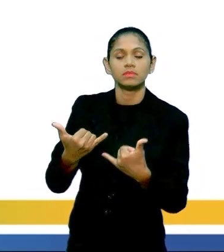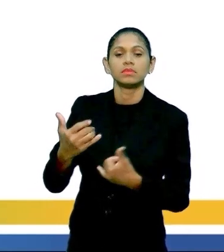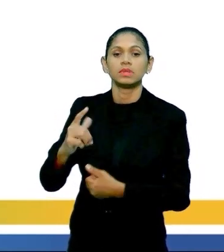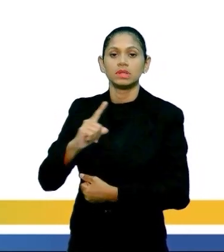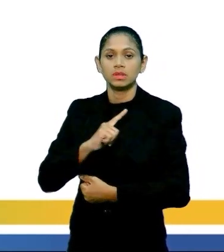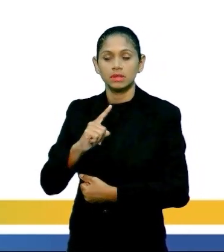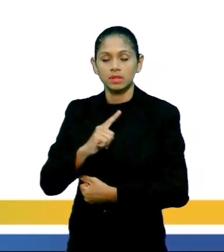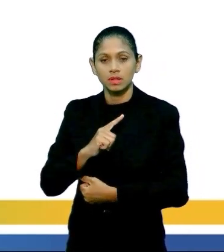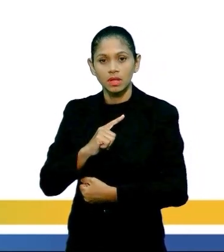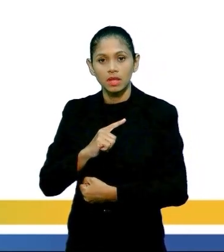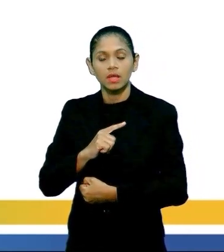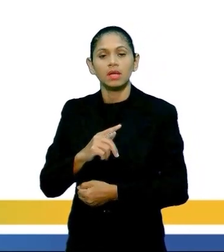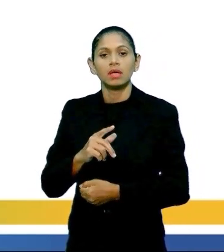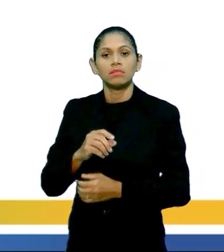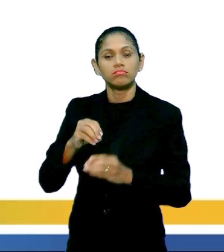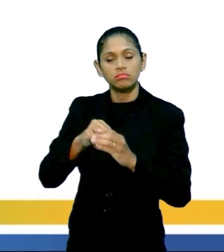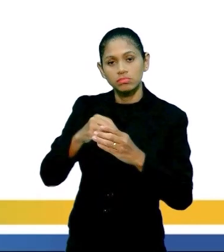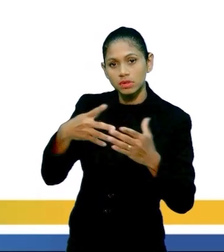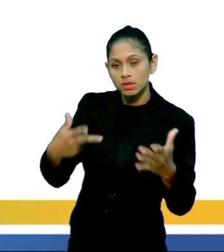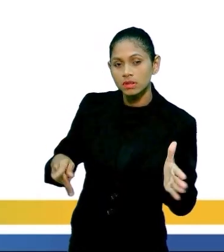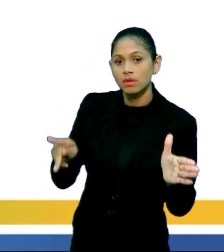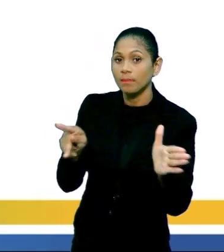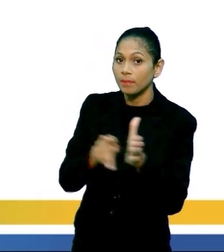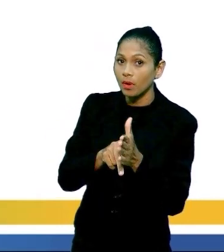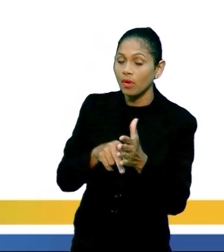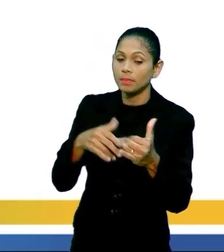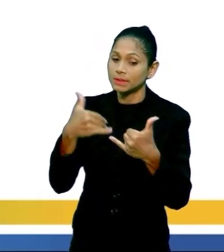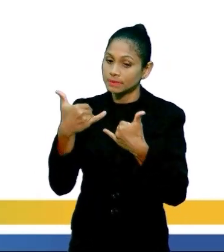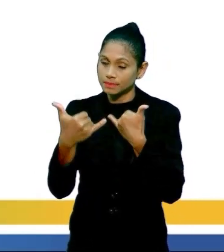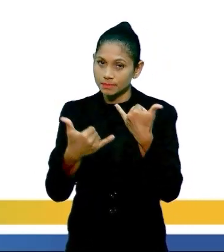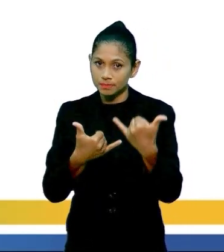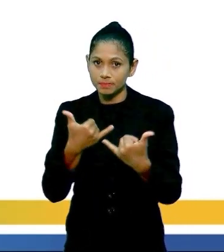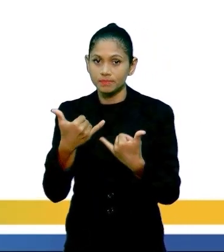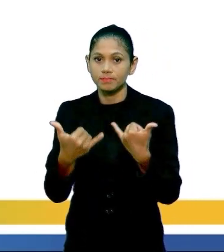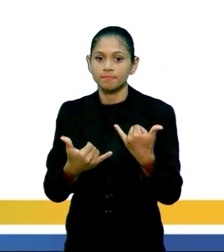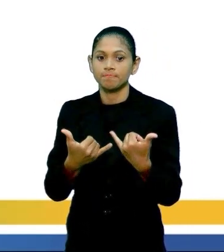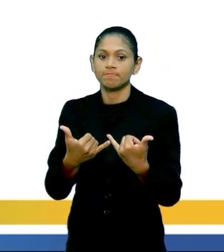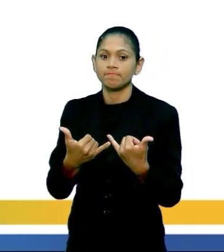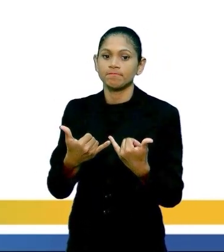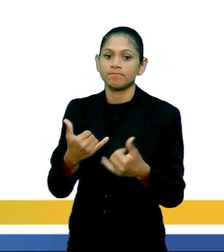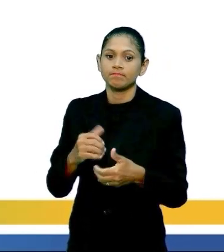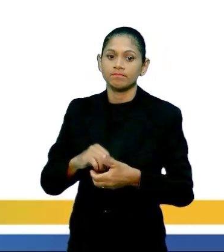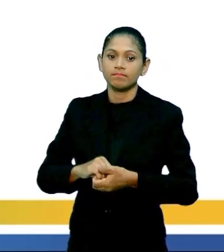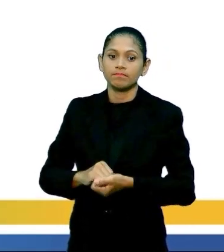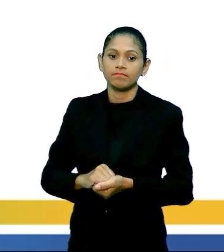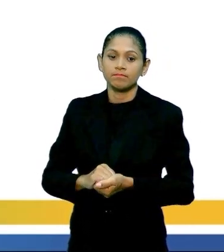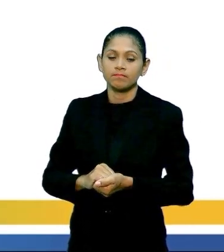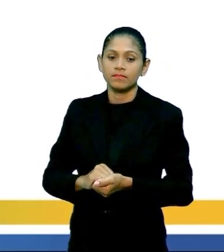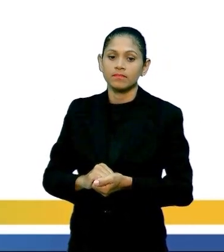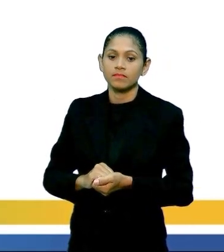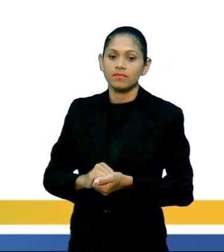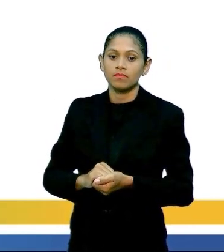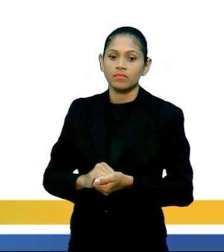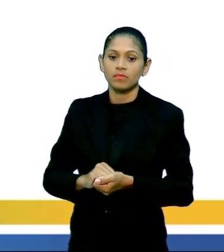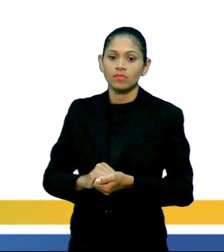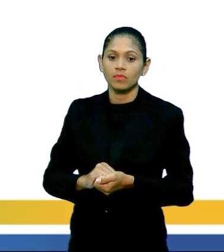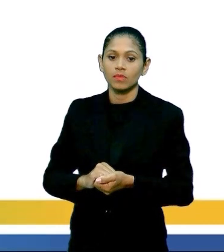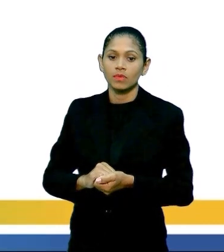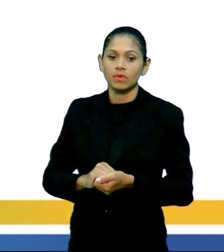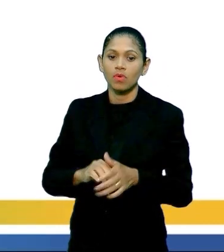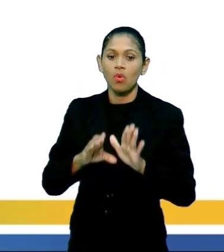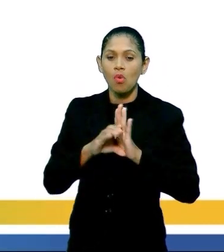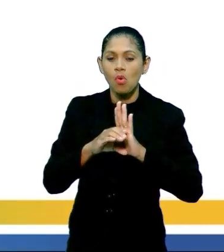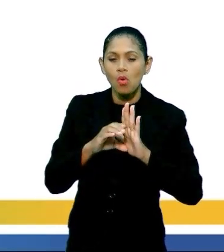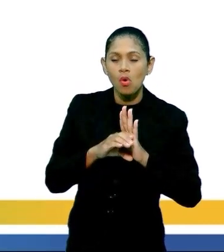mais lúdico se a gente está abordando brincadeira é importante ter essa ressalva definição antecipada do número de grupos